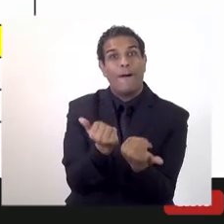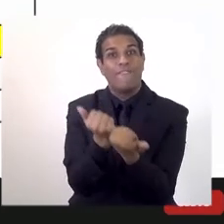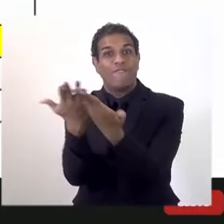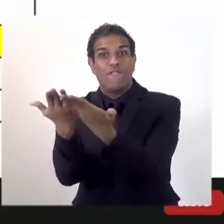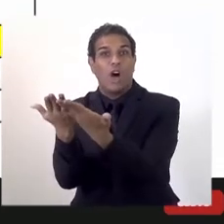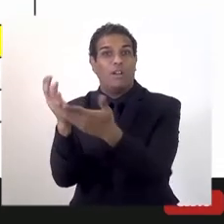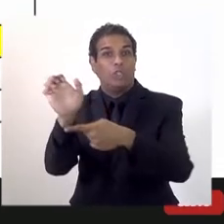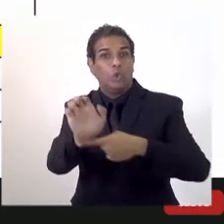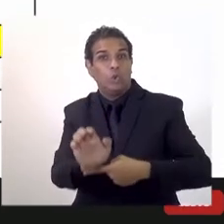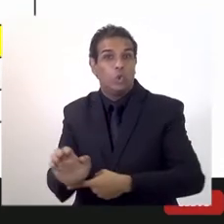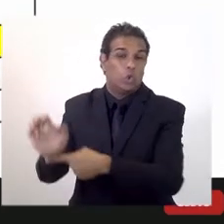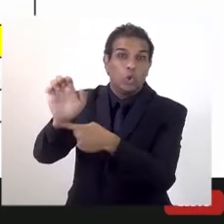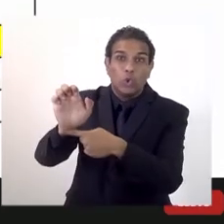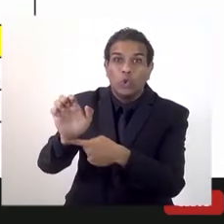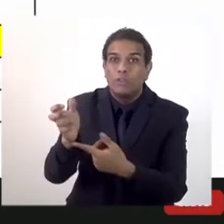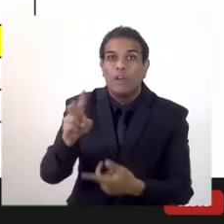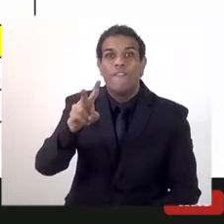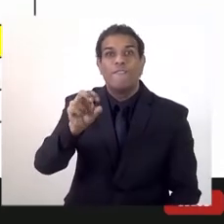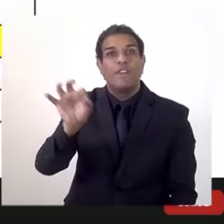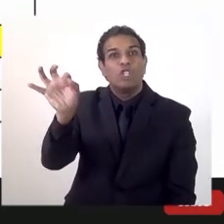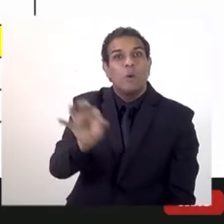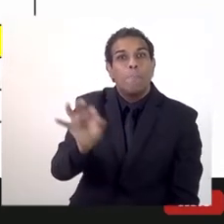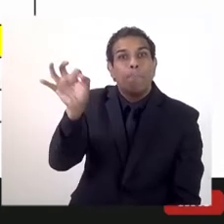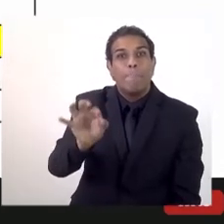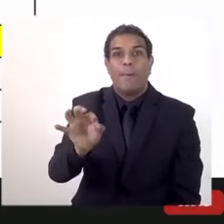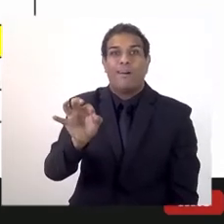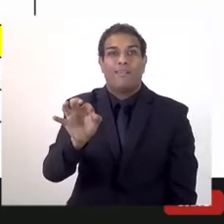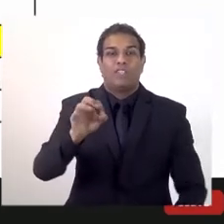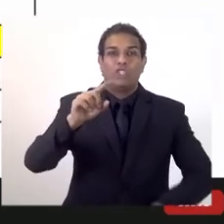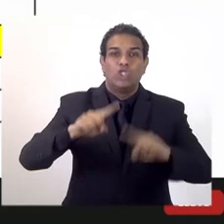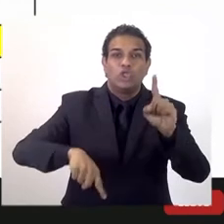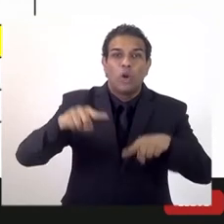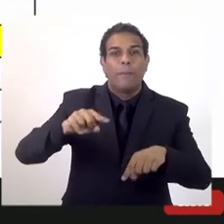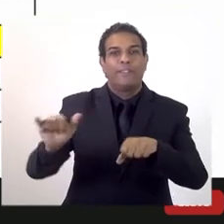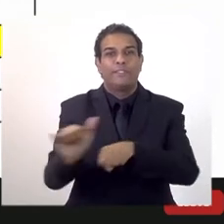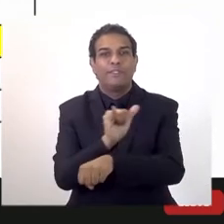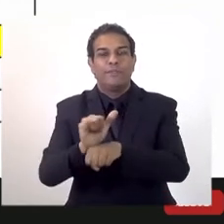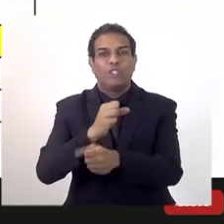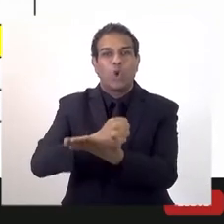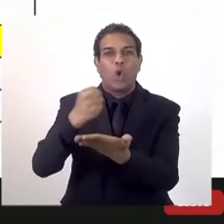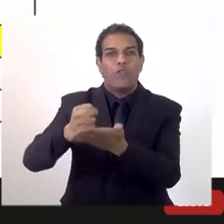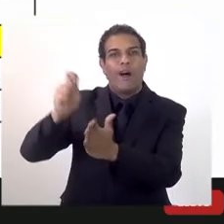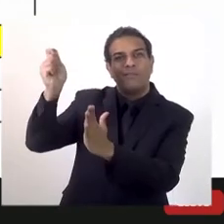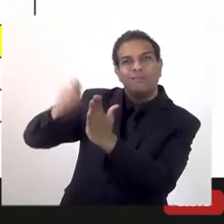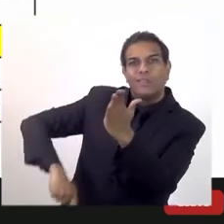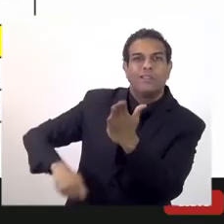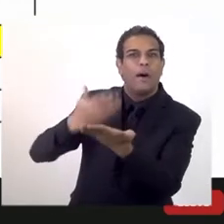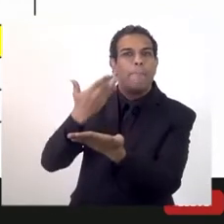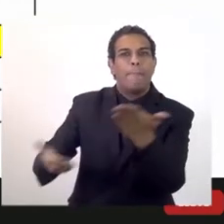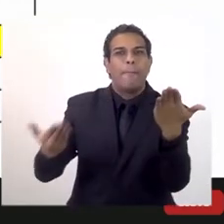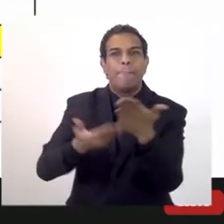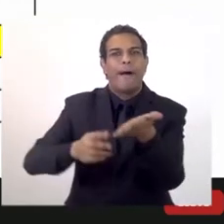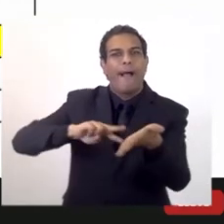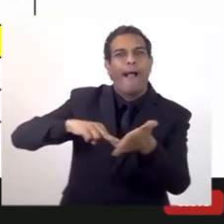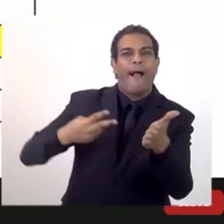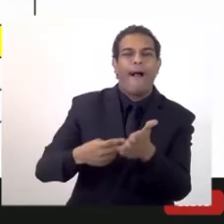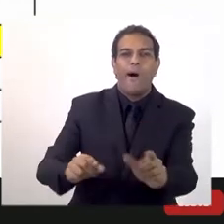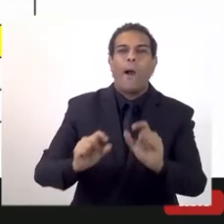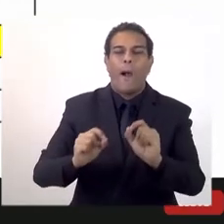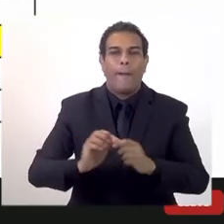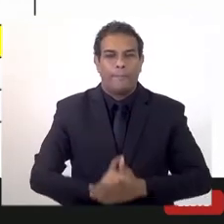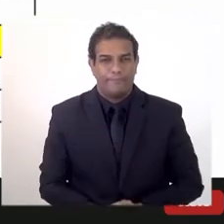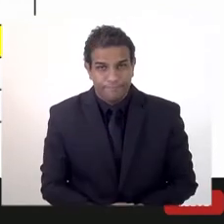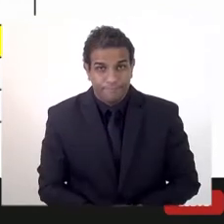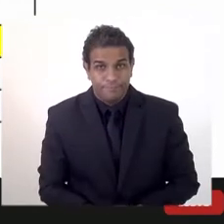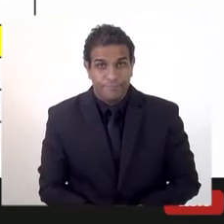Janeiro 20% dos seus equipamentos, dos seus contratos de serviços. Ou seja, falando aqui do